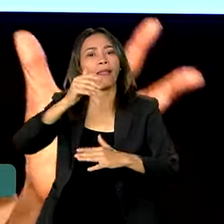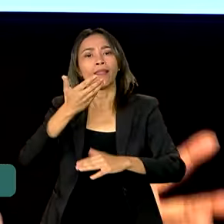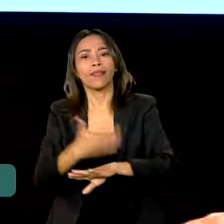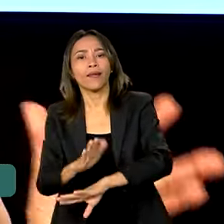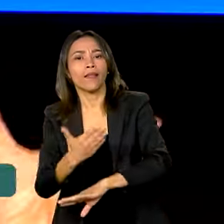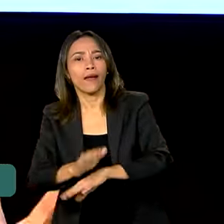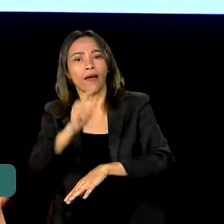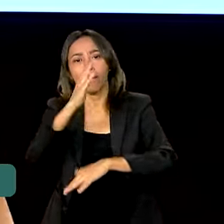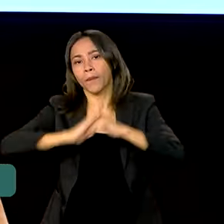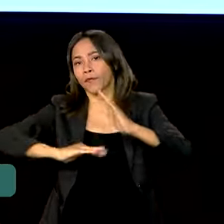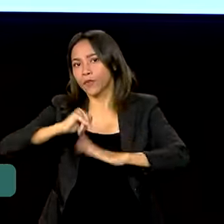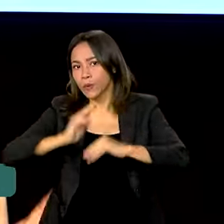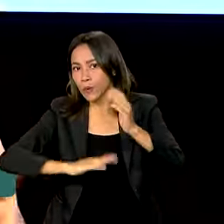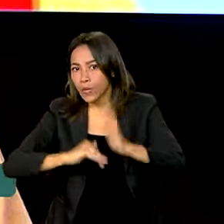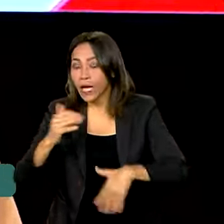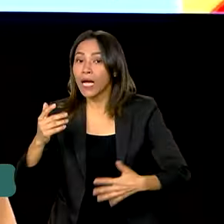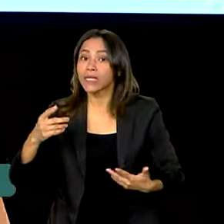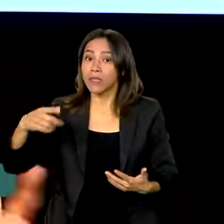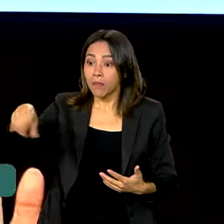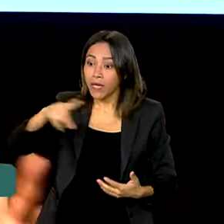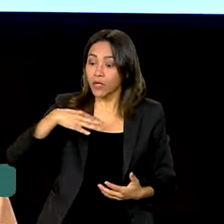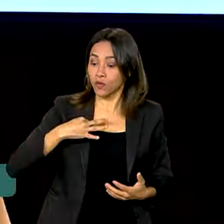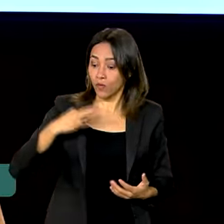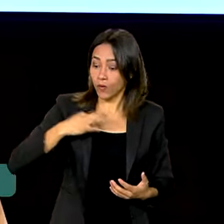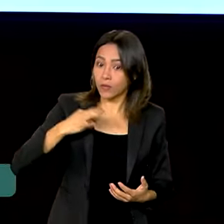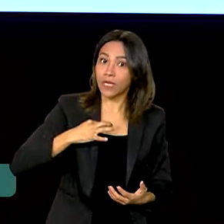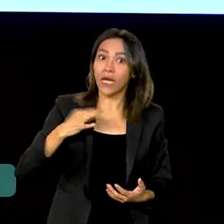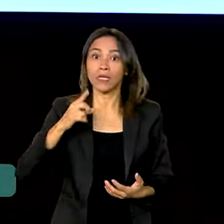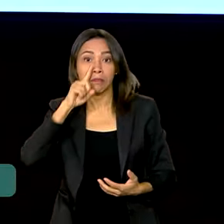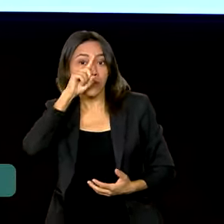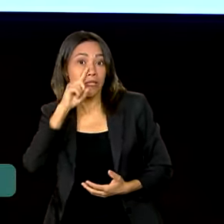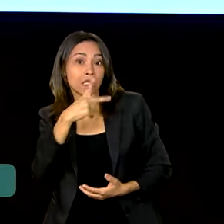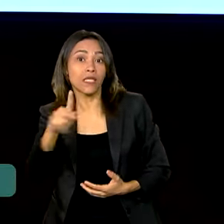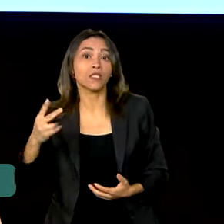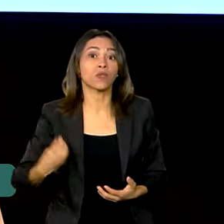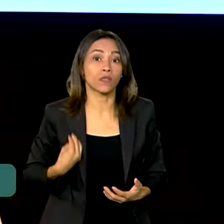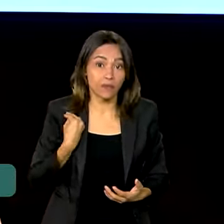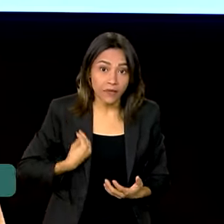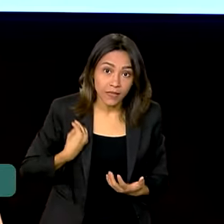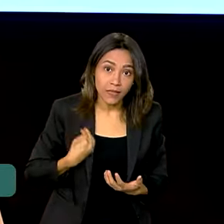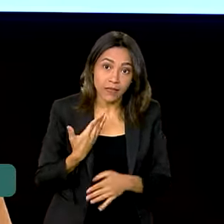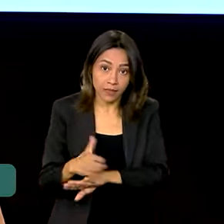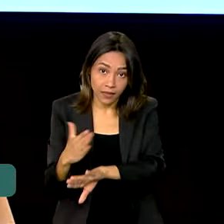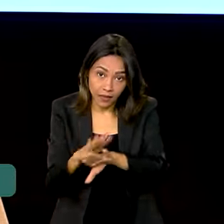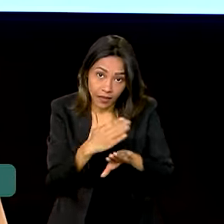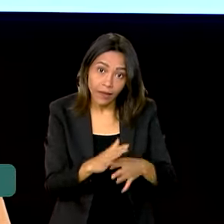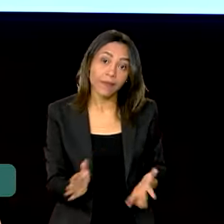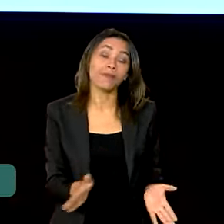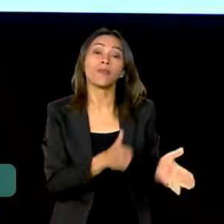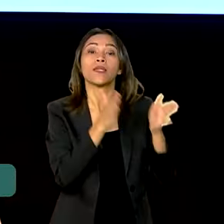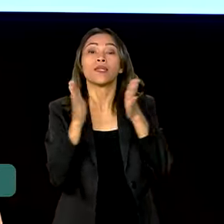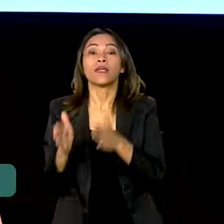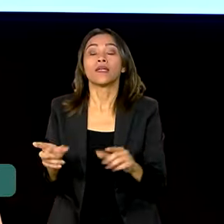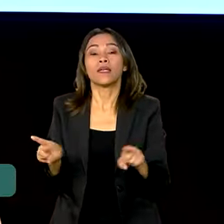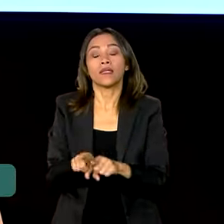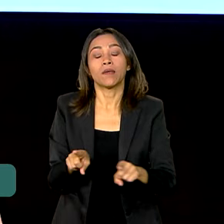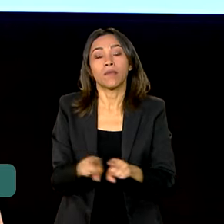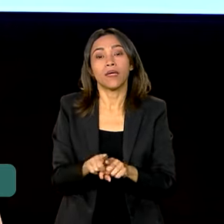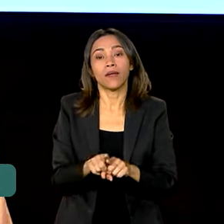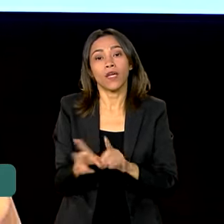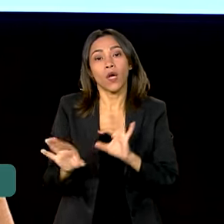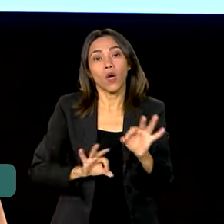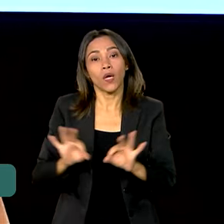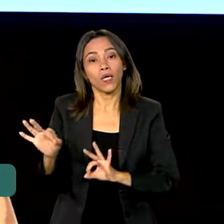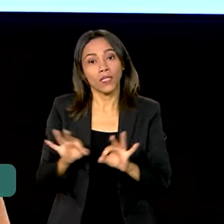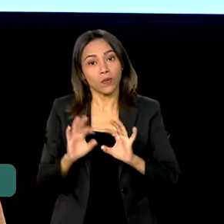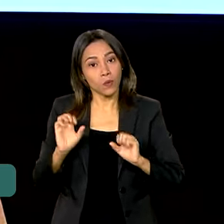para que os voluntários não coloquem, inclusive, em risco suas vidas e também fazer um esforço